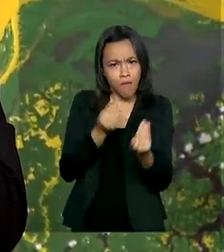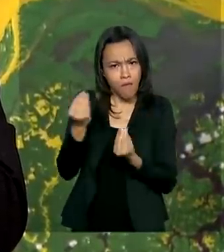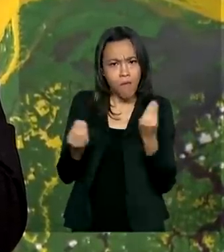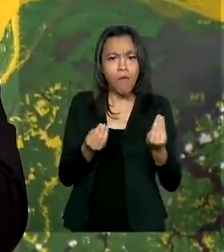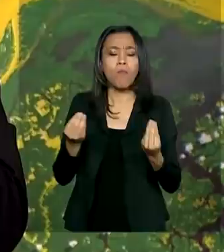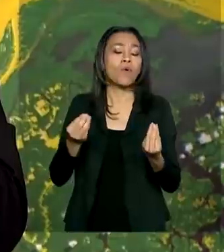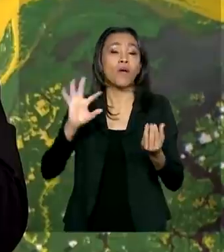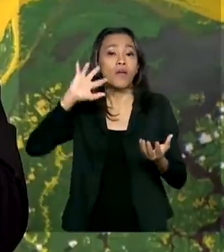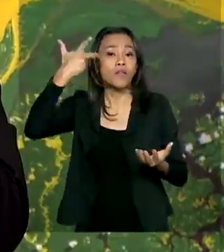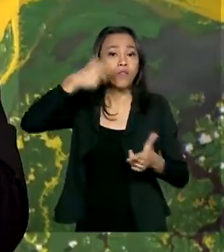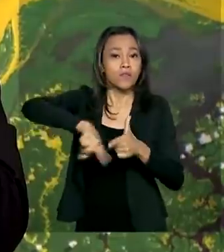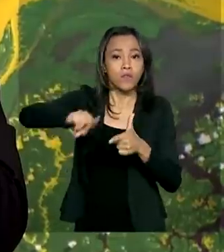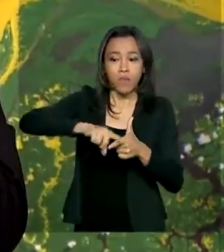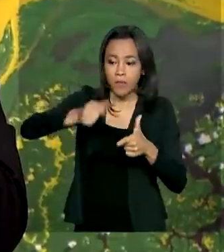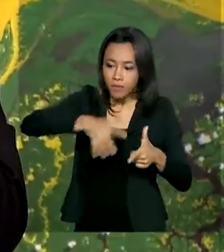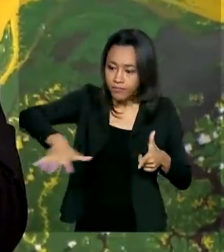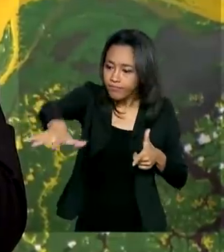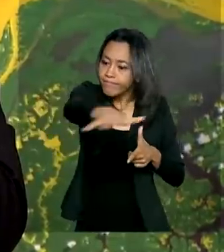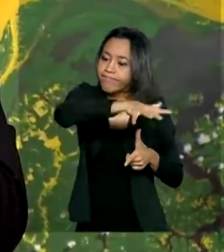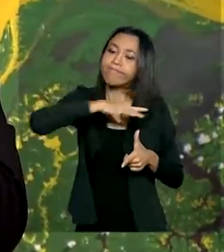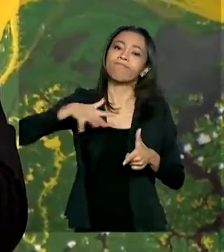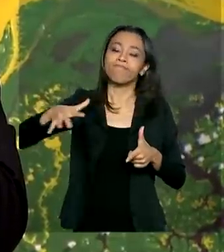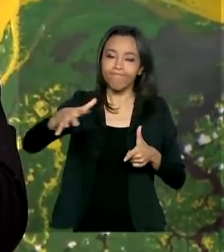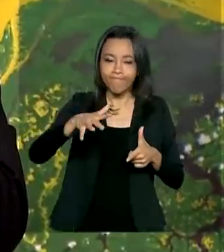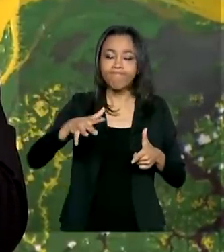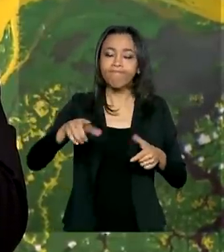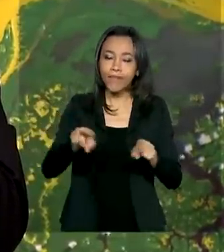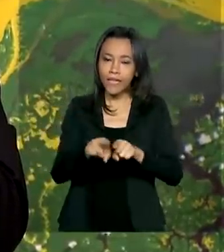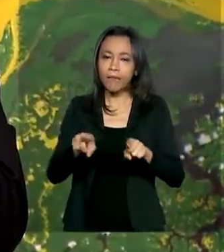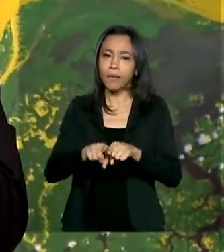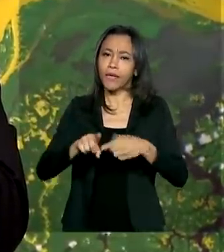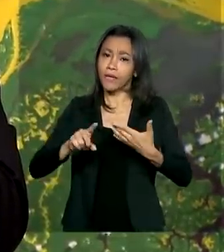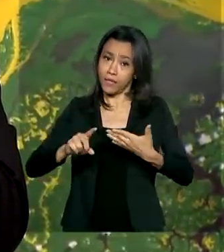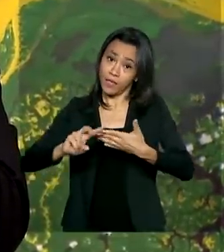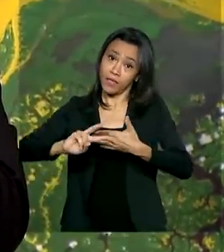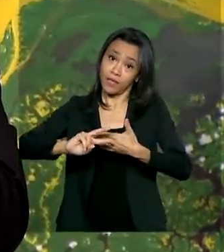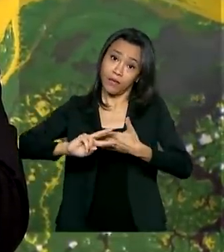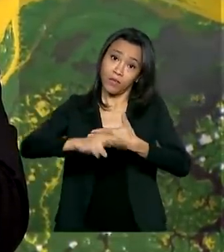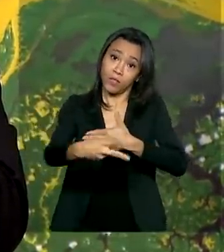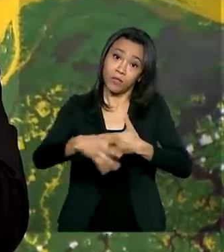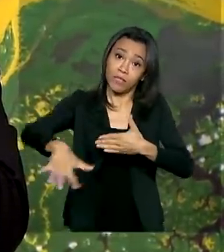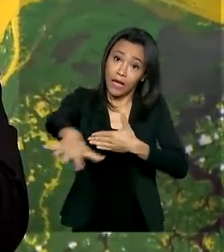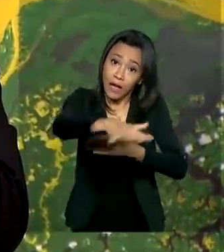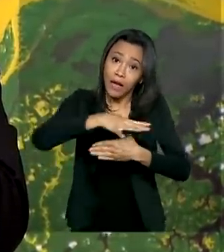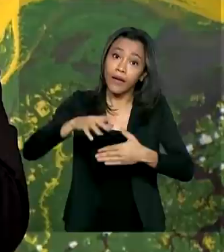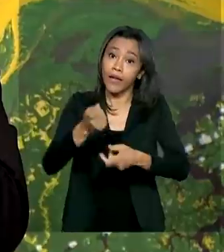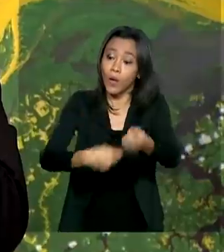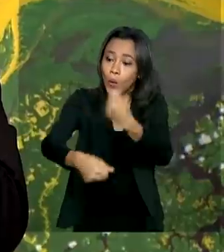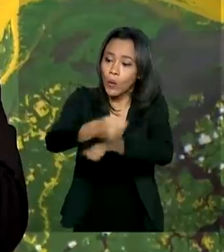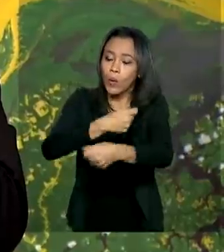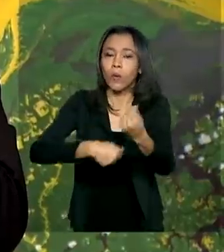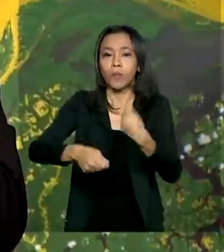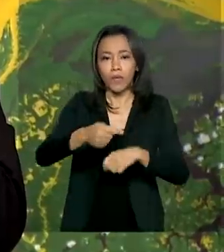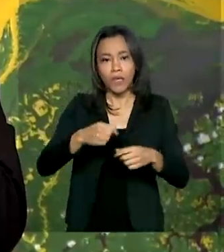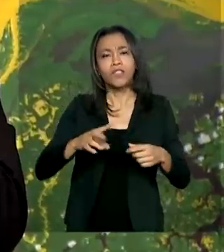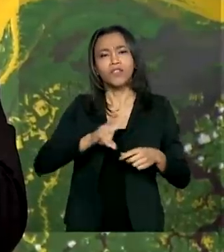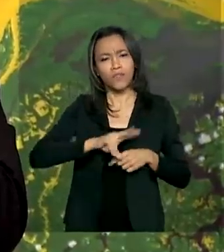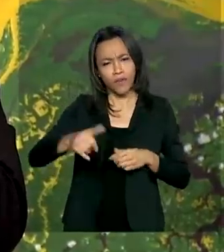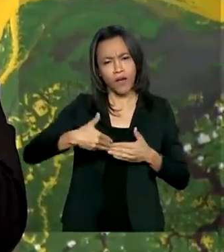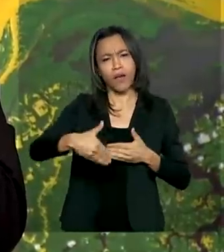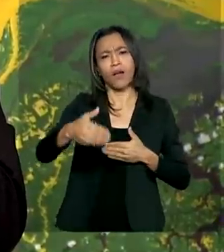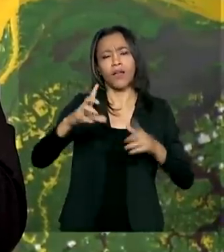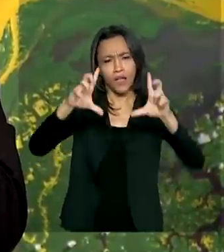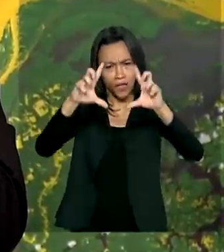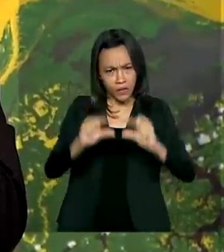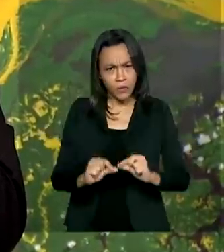regularização e, consequentemente, da questão do zoneamento econômico e ecológico, nós vamos diminuir os problemas que nós